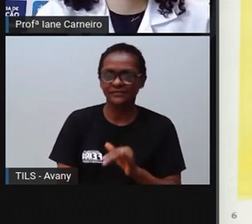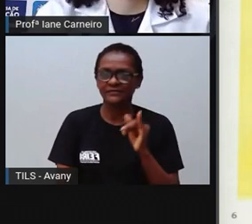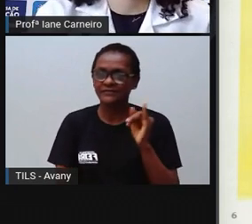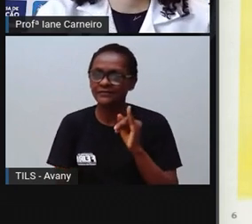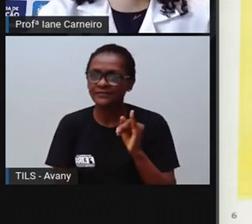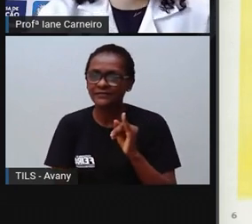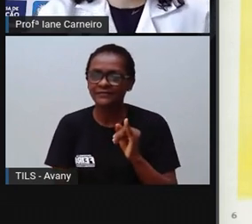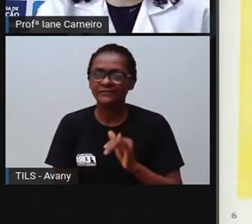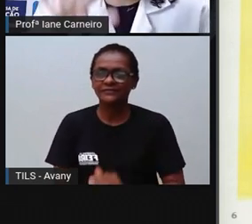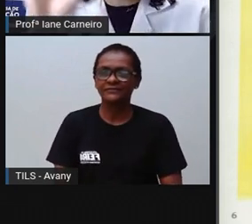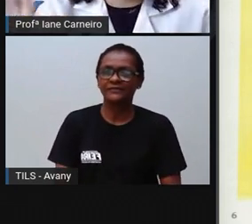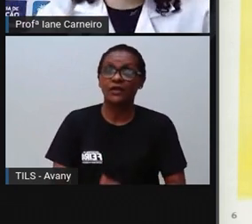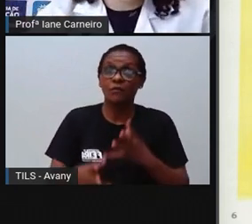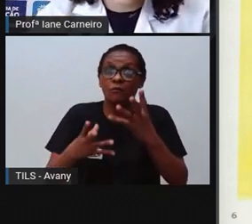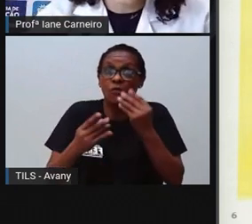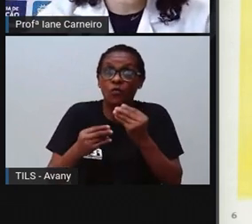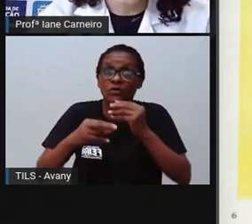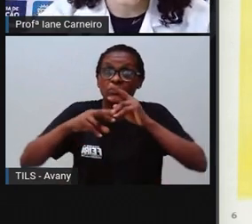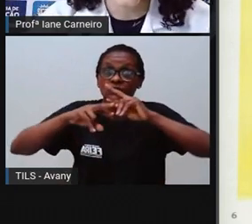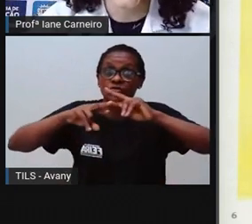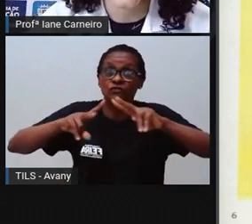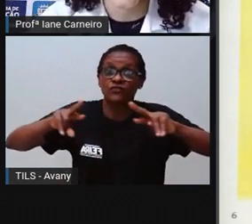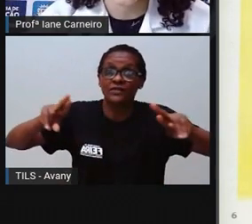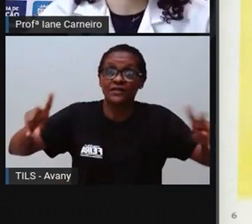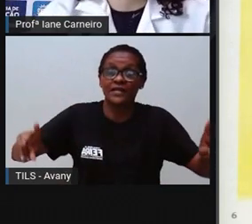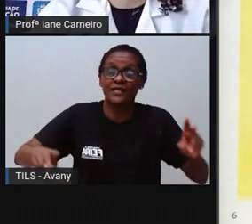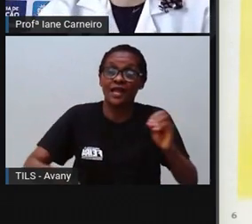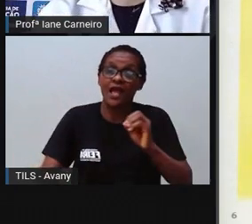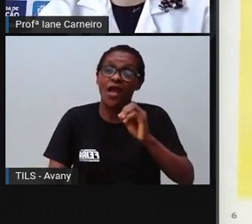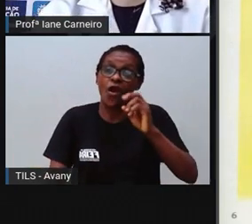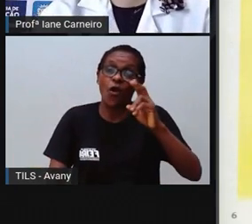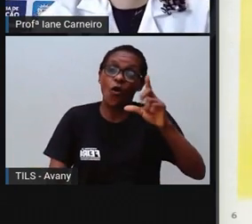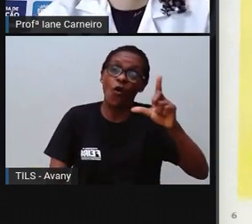hao, né? Várias línguas dando olá.